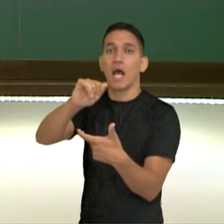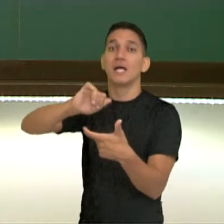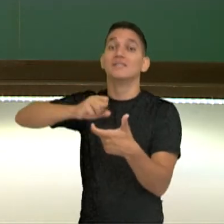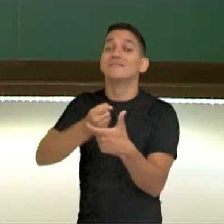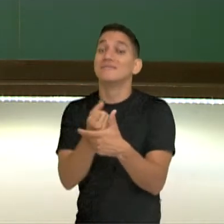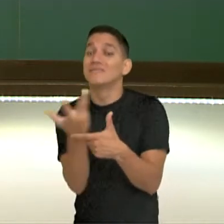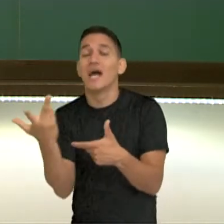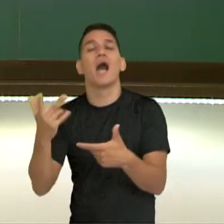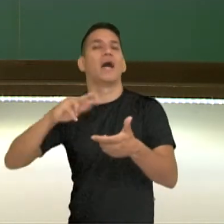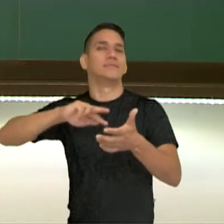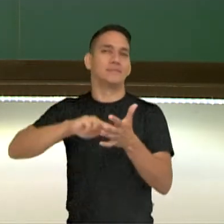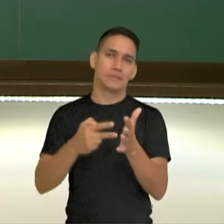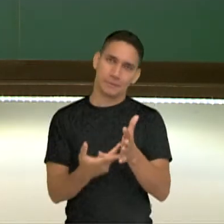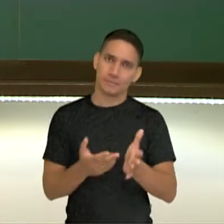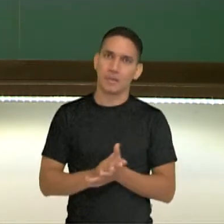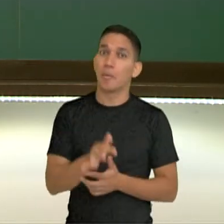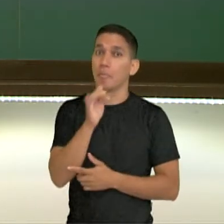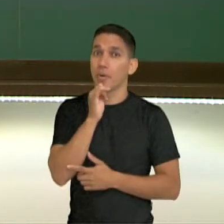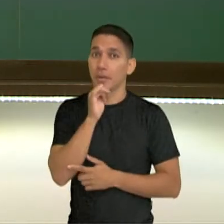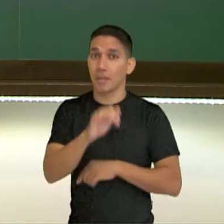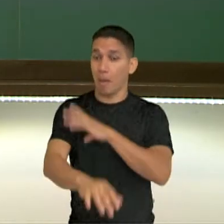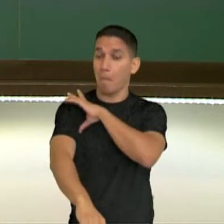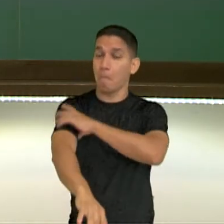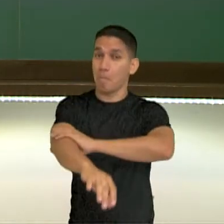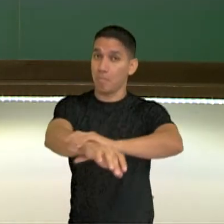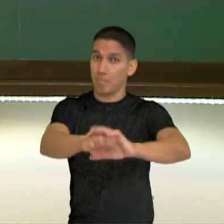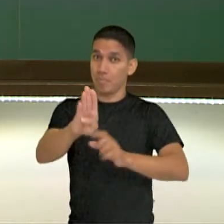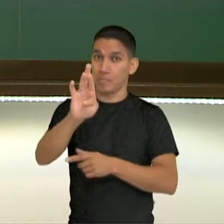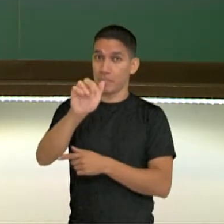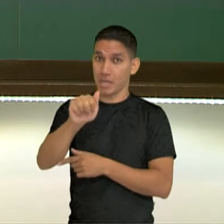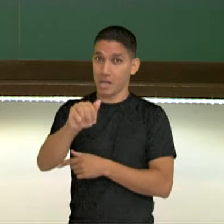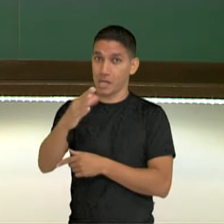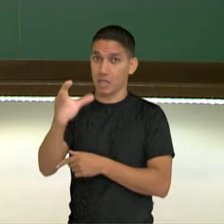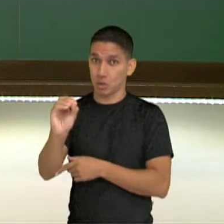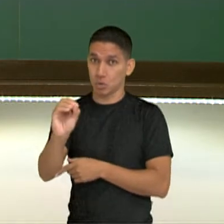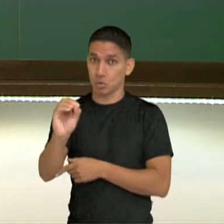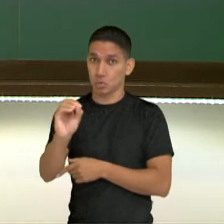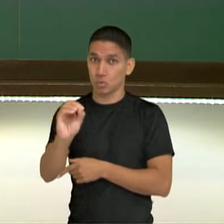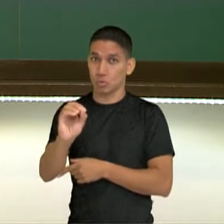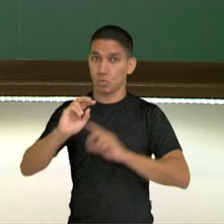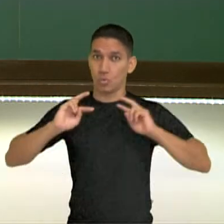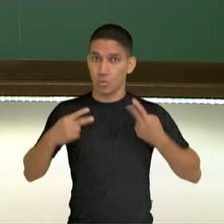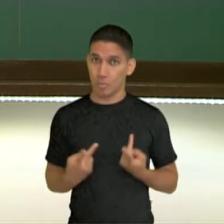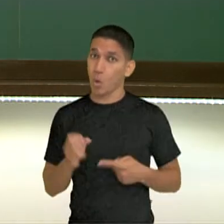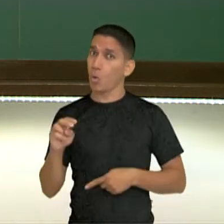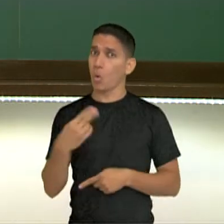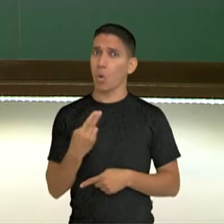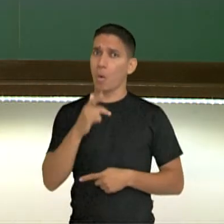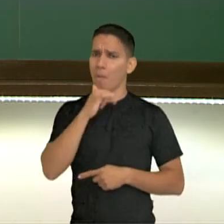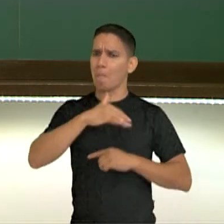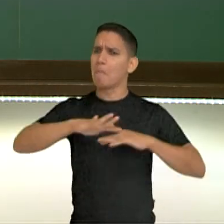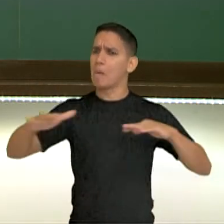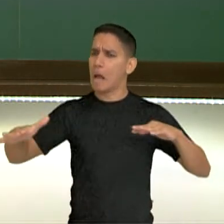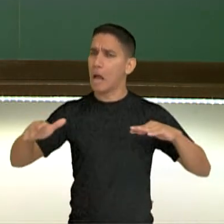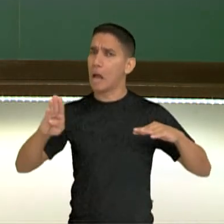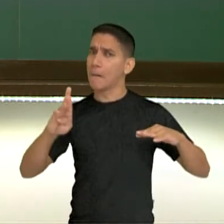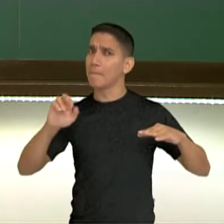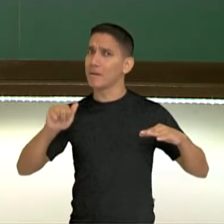Por exemplo, braço. Braço humano, braço de mar. Hum,